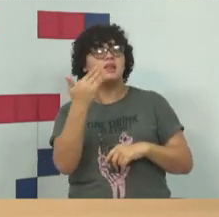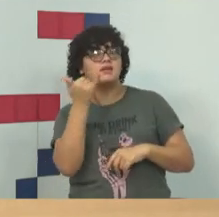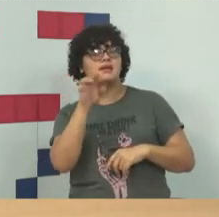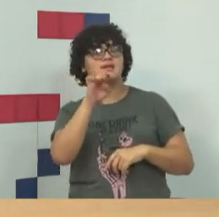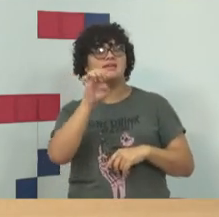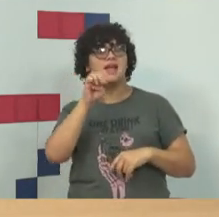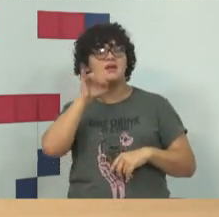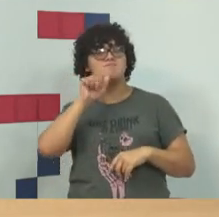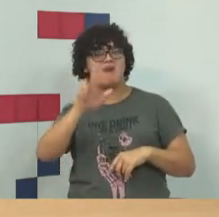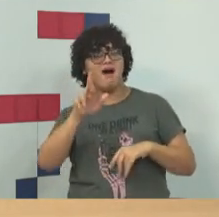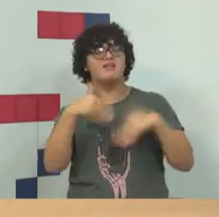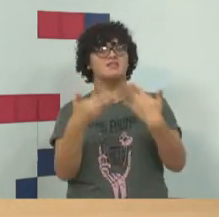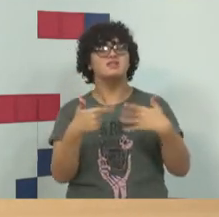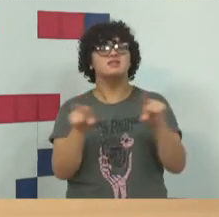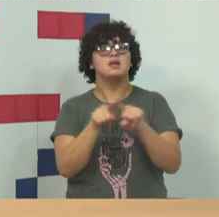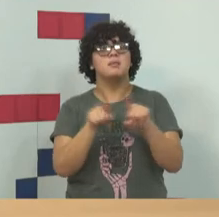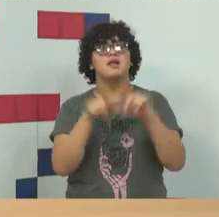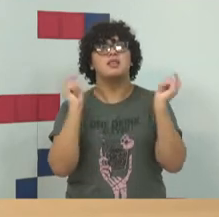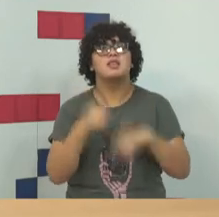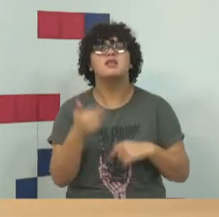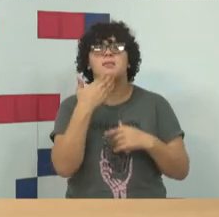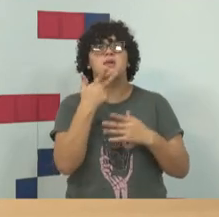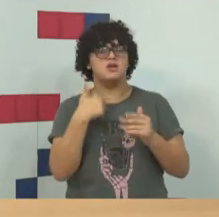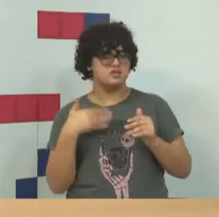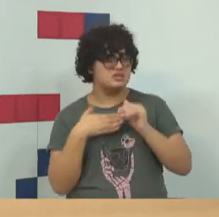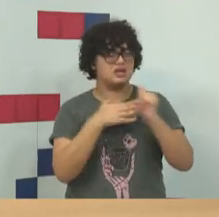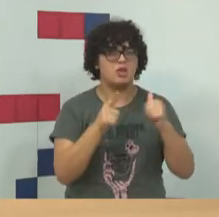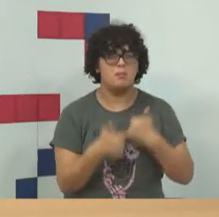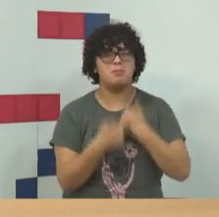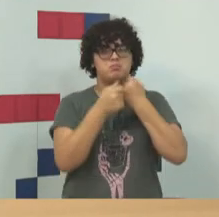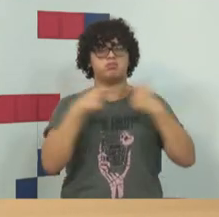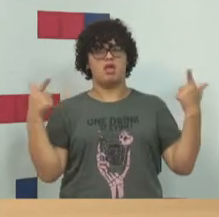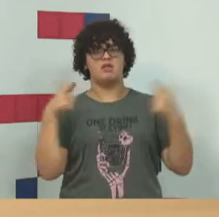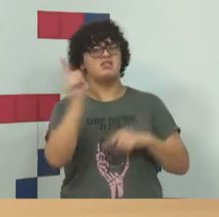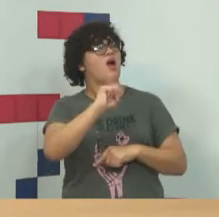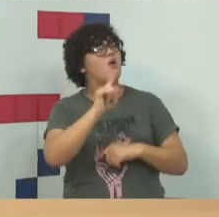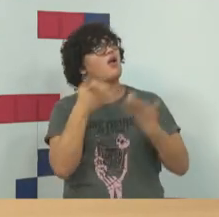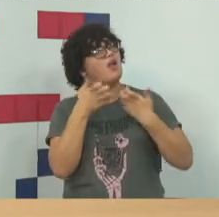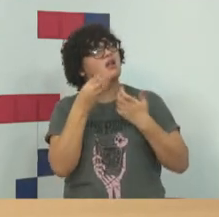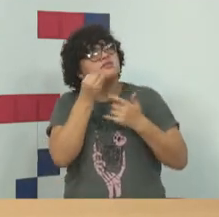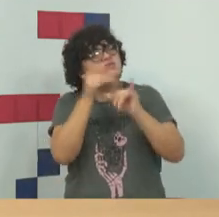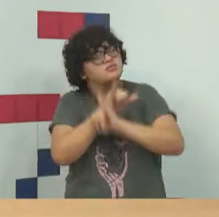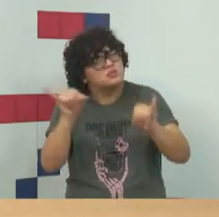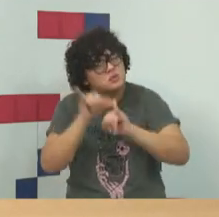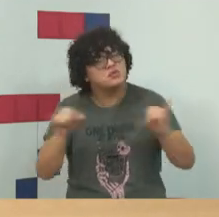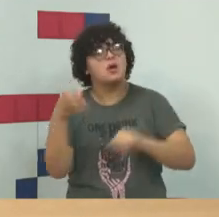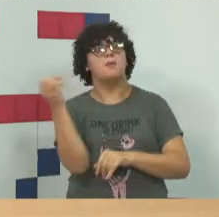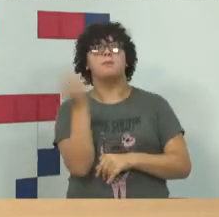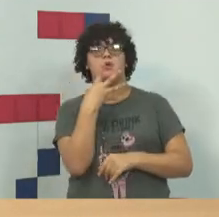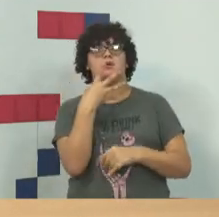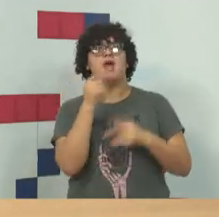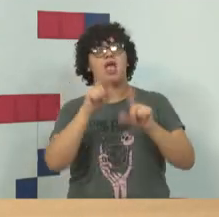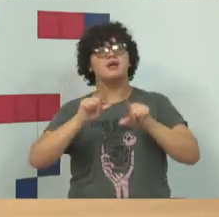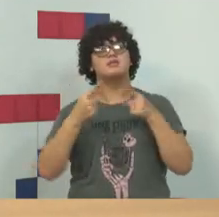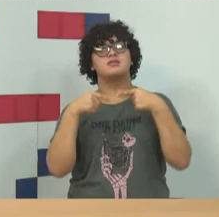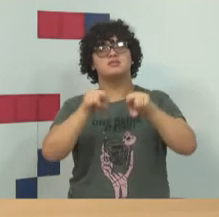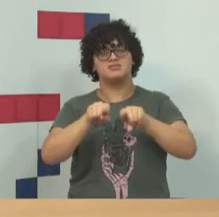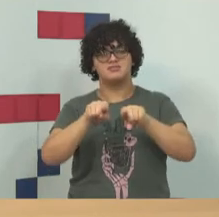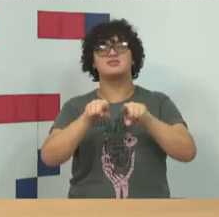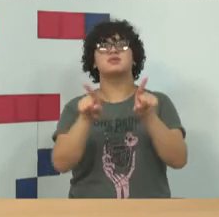eu não faço isso porque eu quero ter seguidores, eu faço isso porque eu quero construir um direito, e esse foi o desafio desde o início.